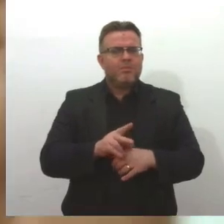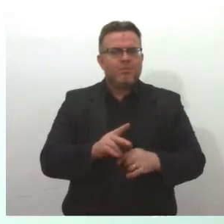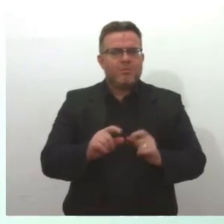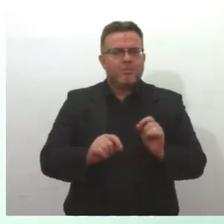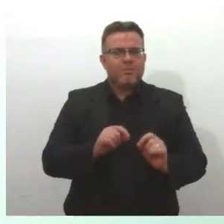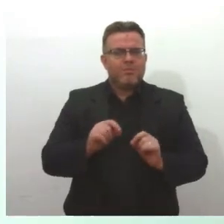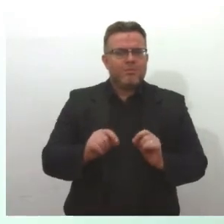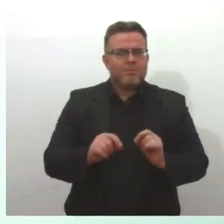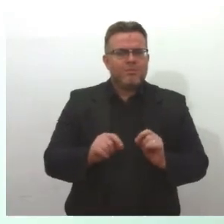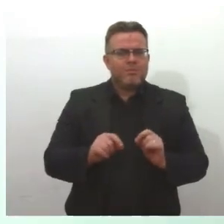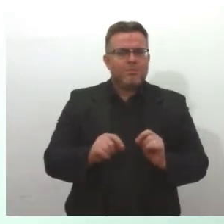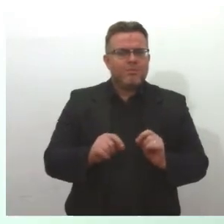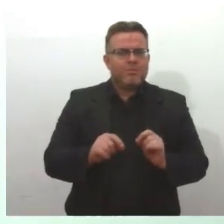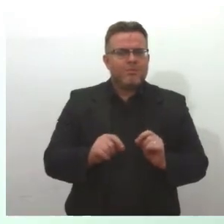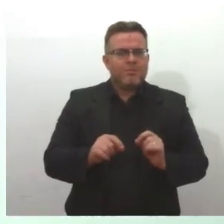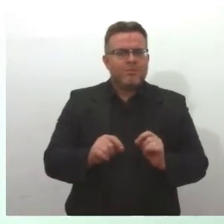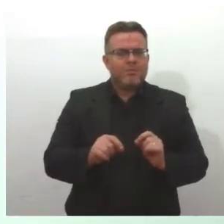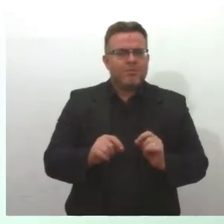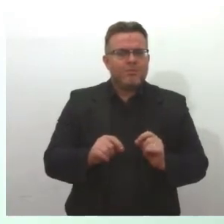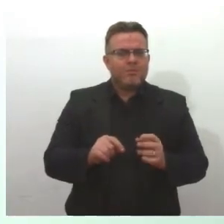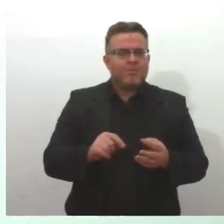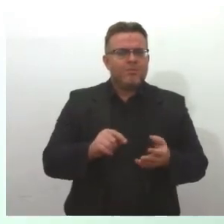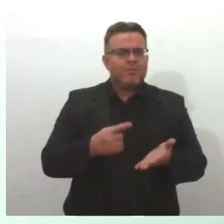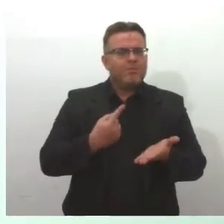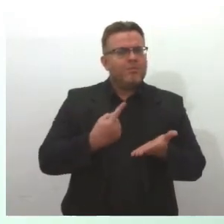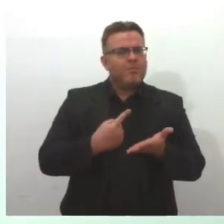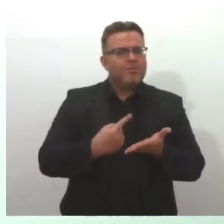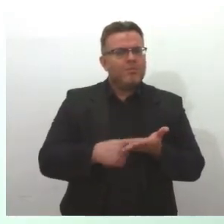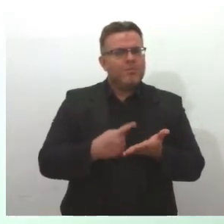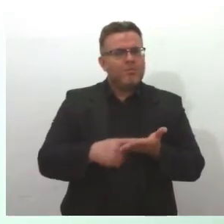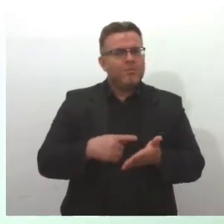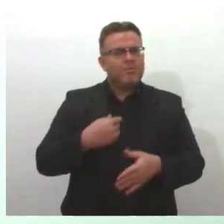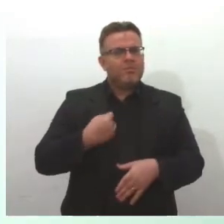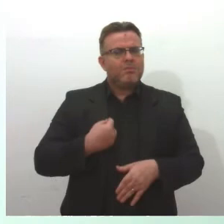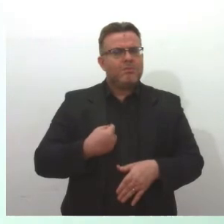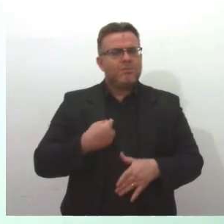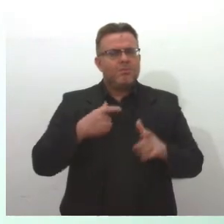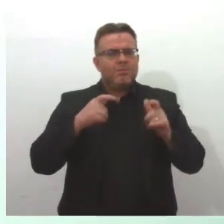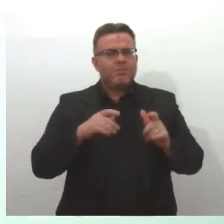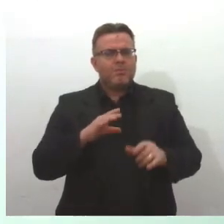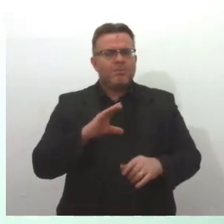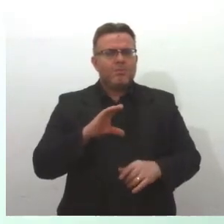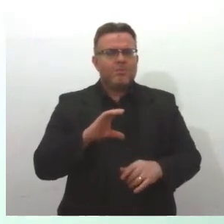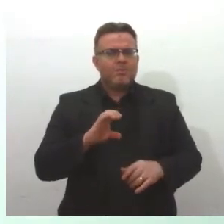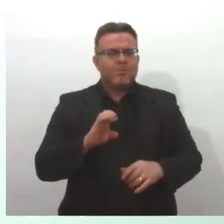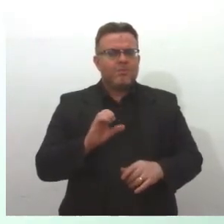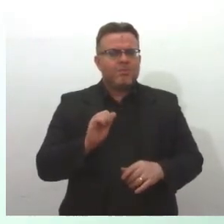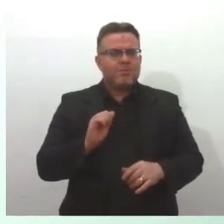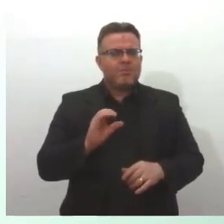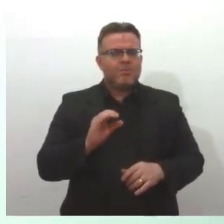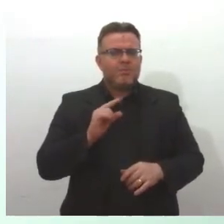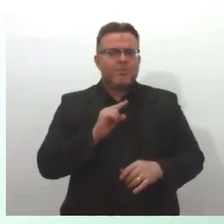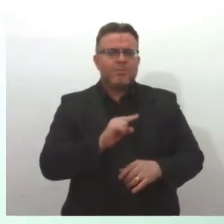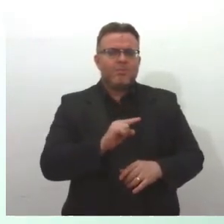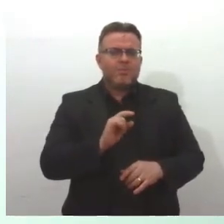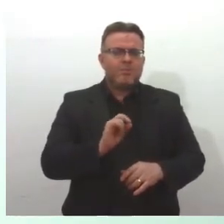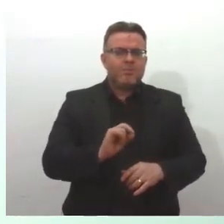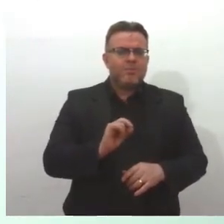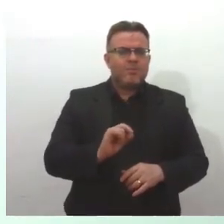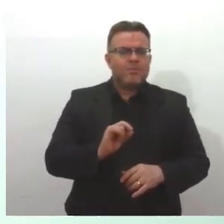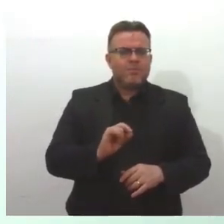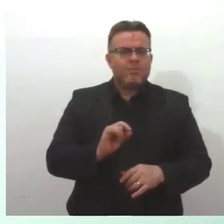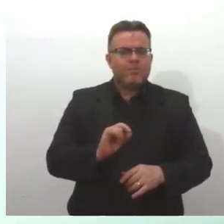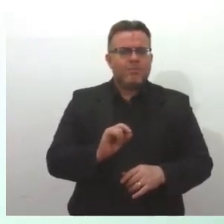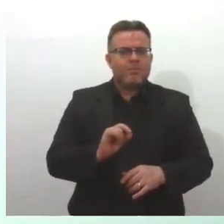seguinte. E tem as vagas para o atendimento presencial nos SEATs da região metropolitana. E esses, as vagas são liberadas às sextas